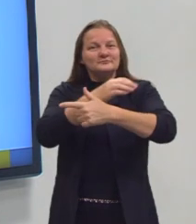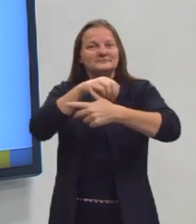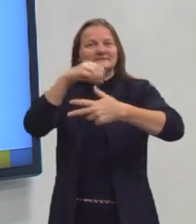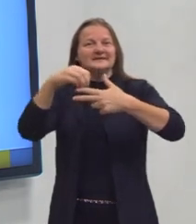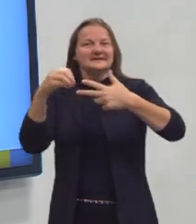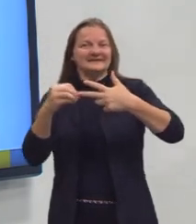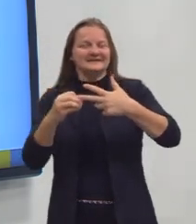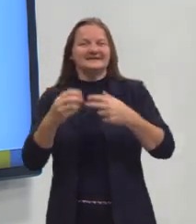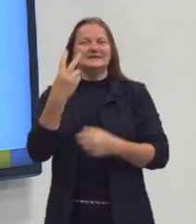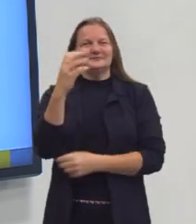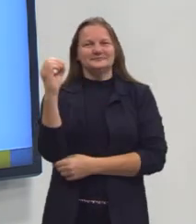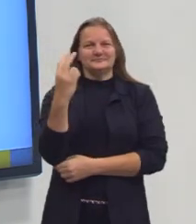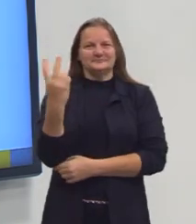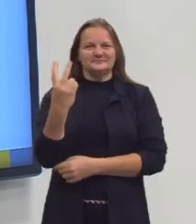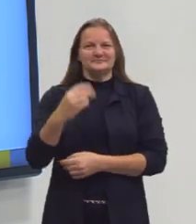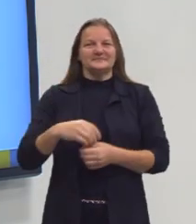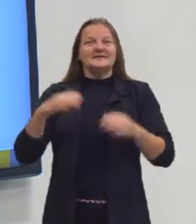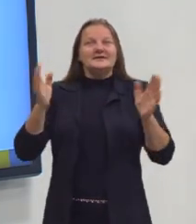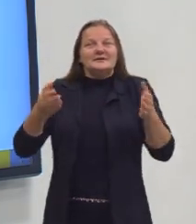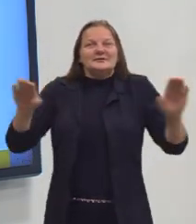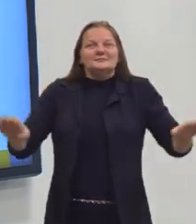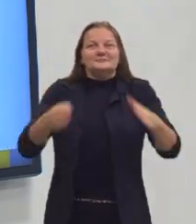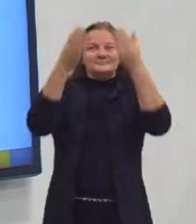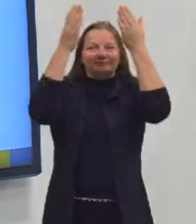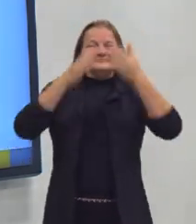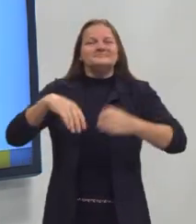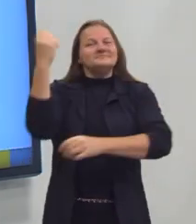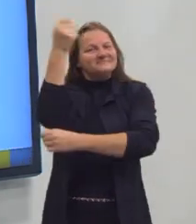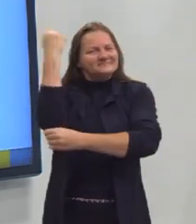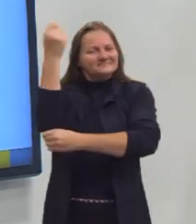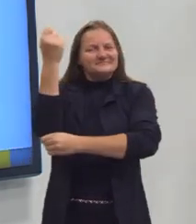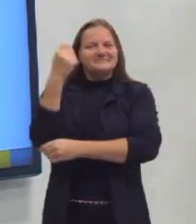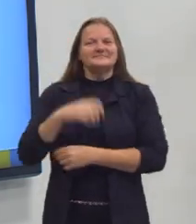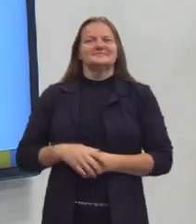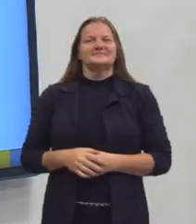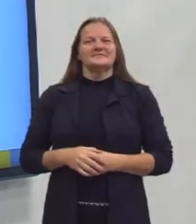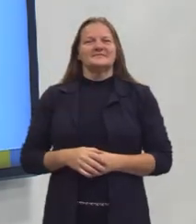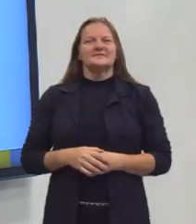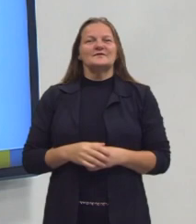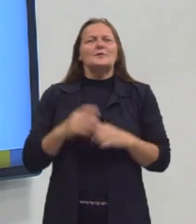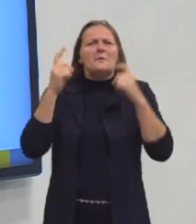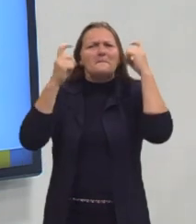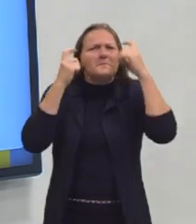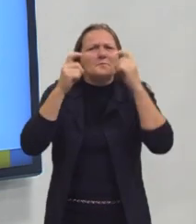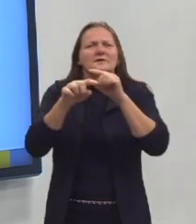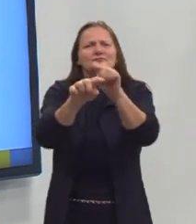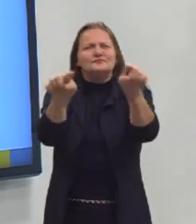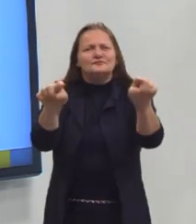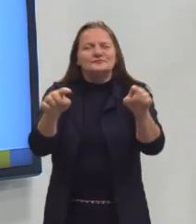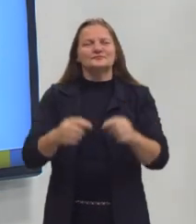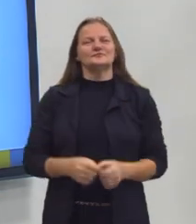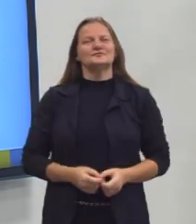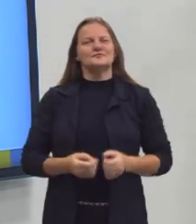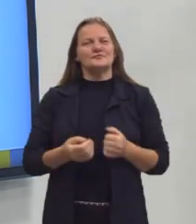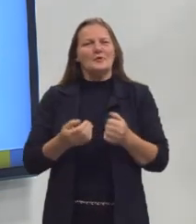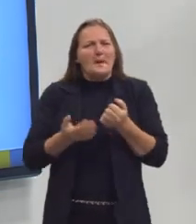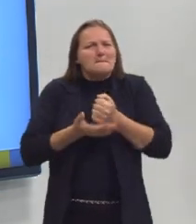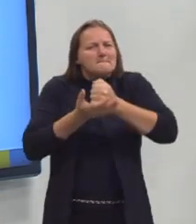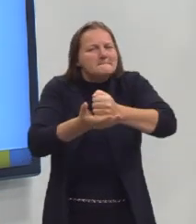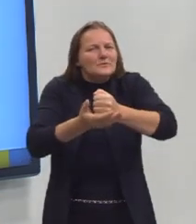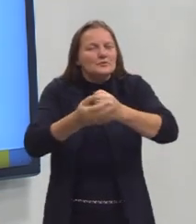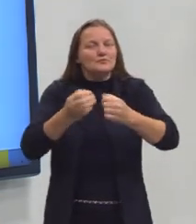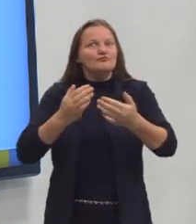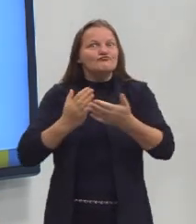-ENEM 2022 da Secretaria de Educação do Rio Grande do Sul, preocupada e te ajudando para você tirar uma